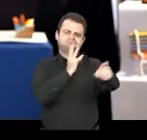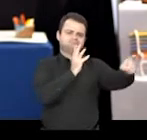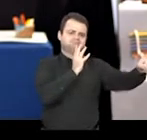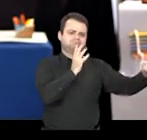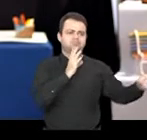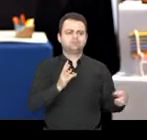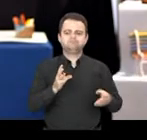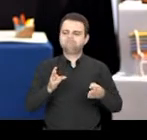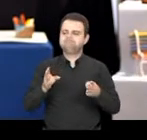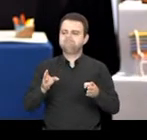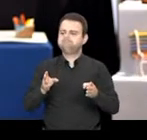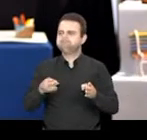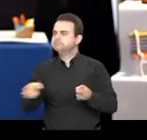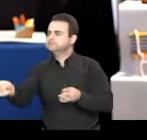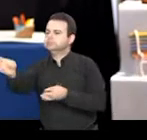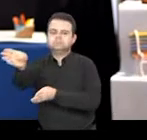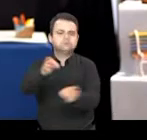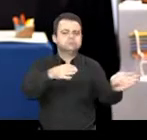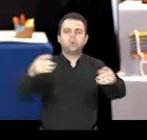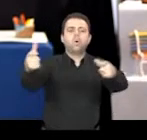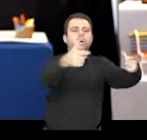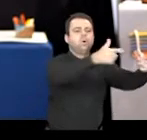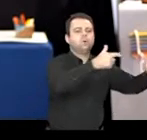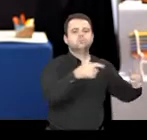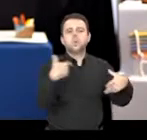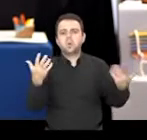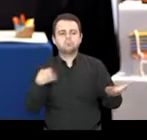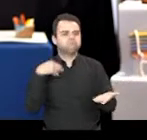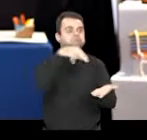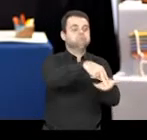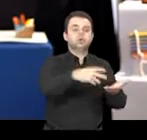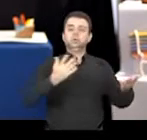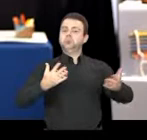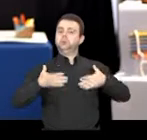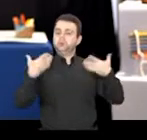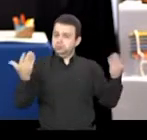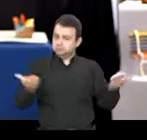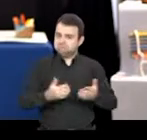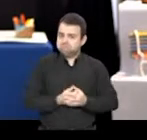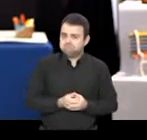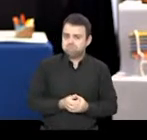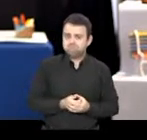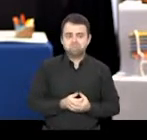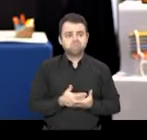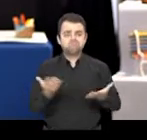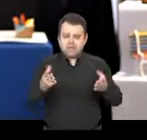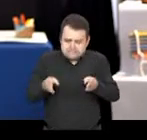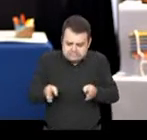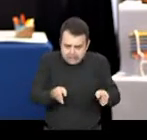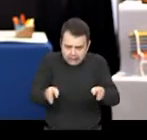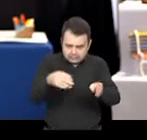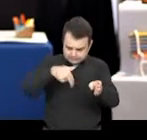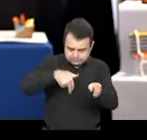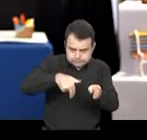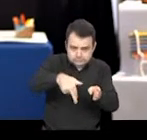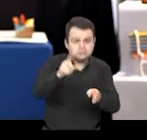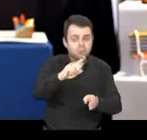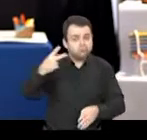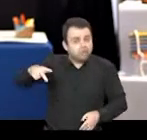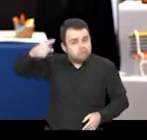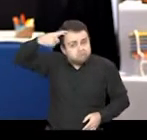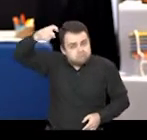saber onde chegavam e para chegar sempre de surpresa. Então, não afundavam estradas,